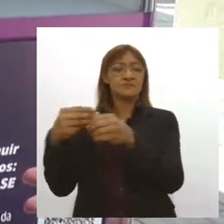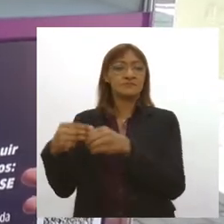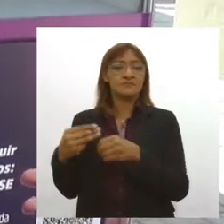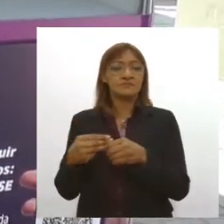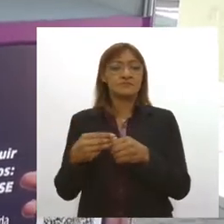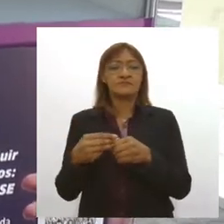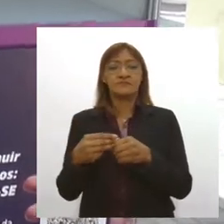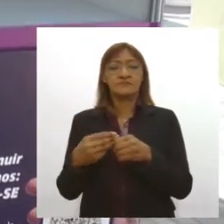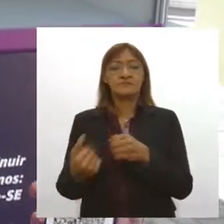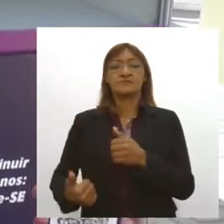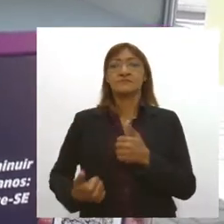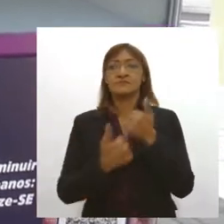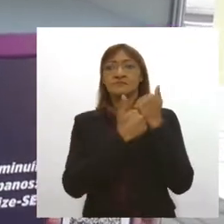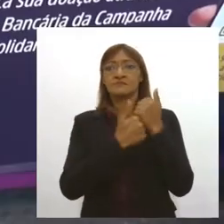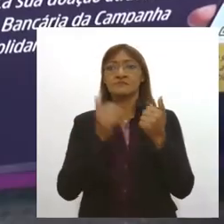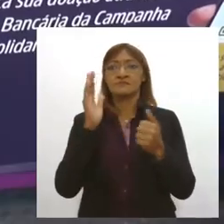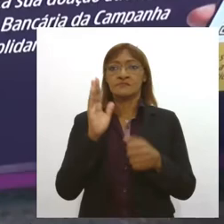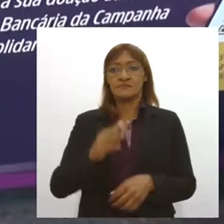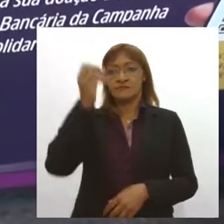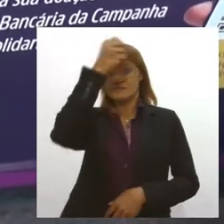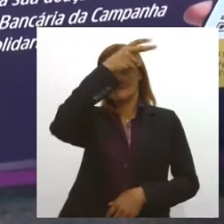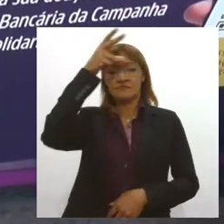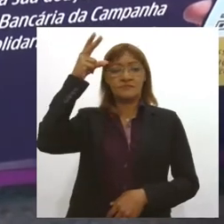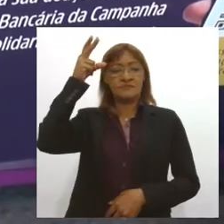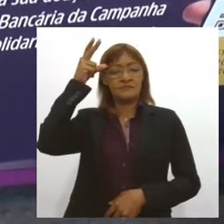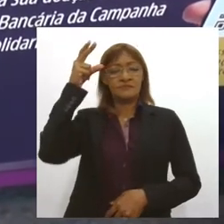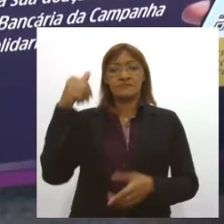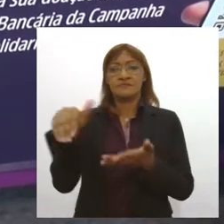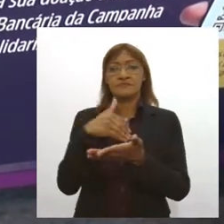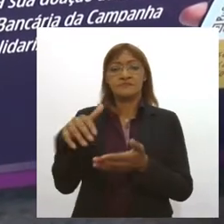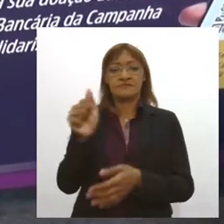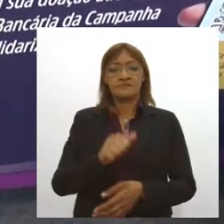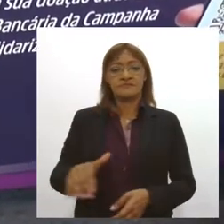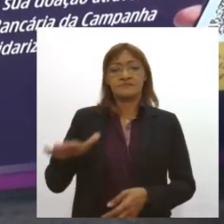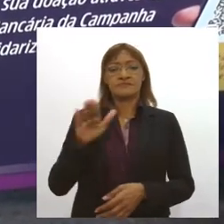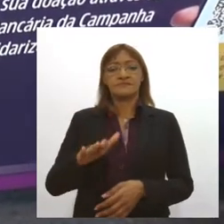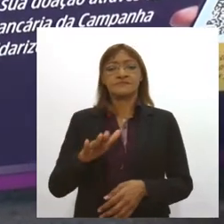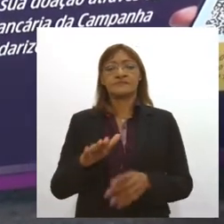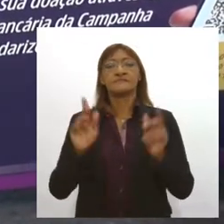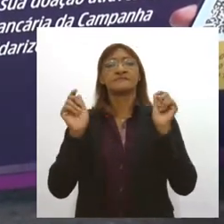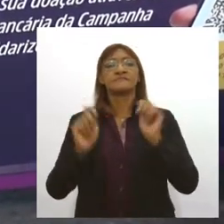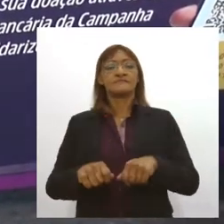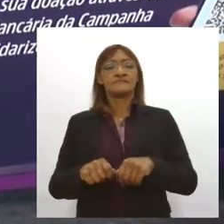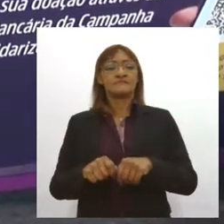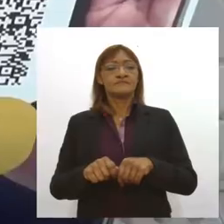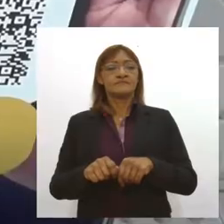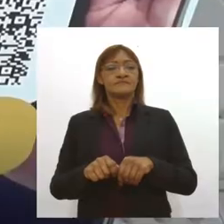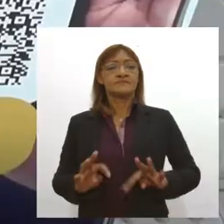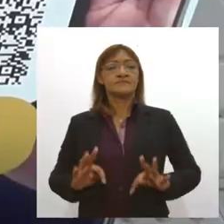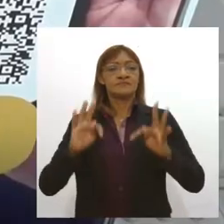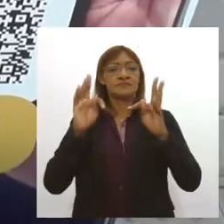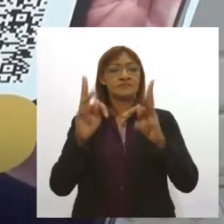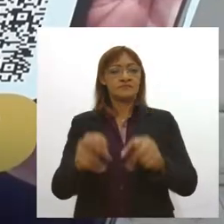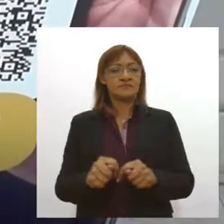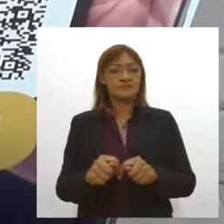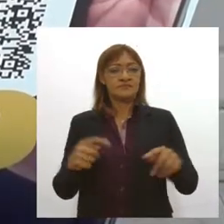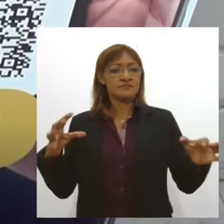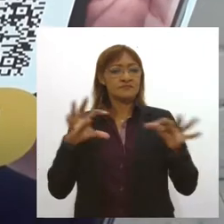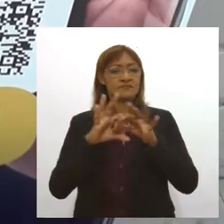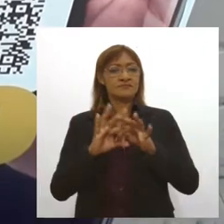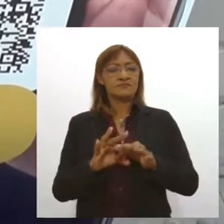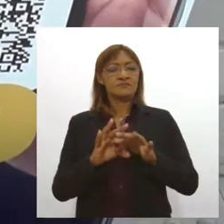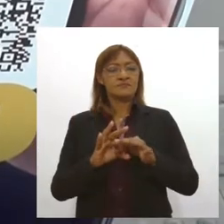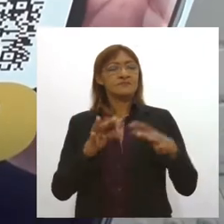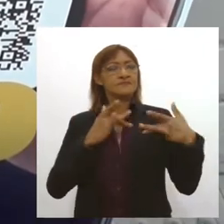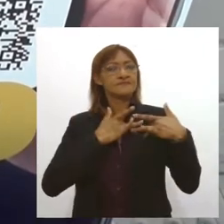secretarias de assistência das prefeituras. A ideia é que a população sergipana possa abraçar a campanha, para que ela passe a ser um gesto